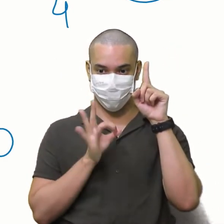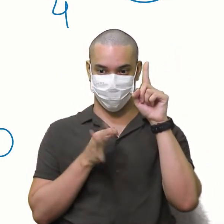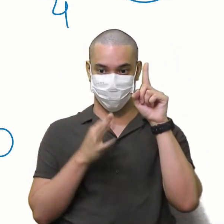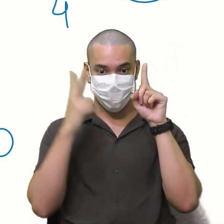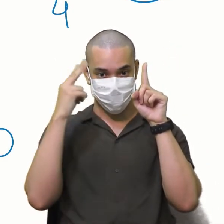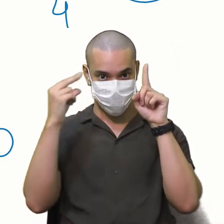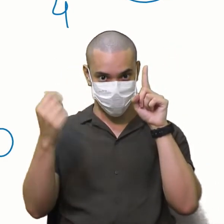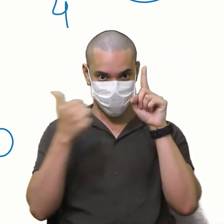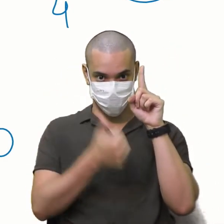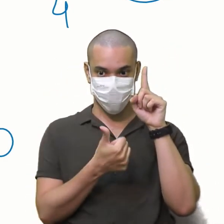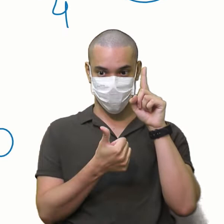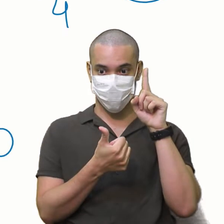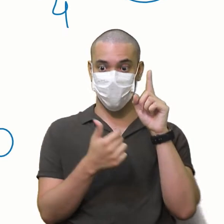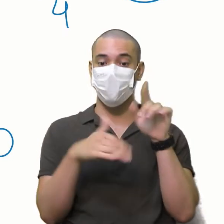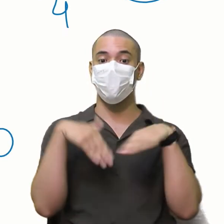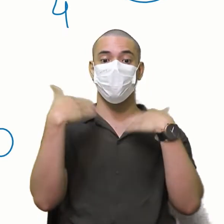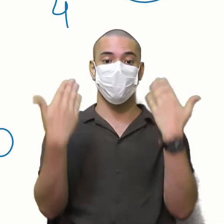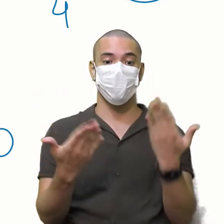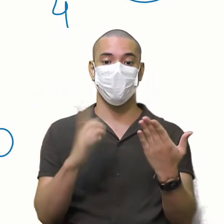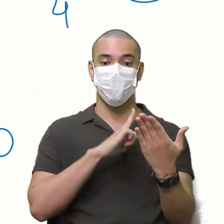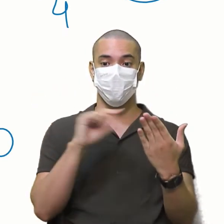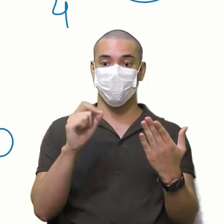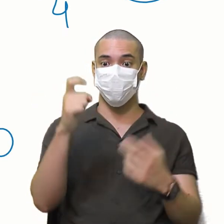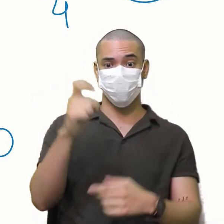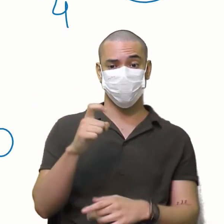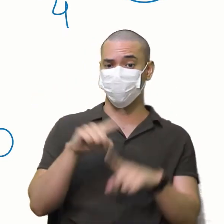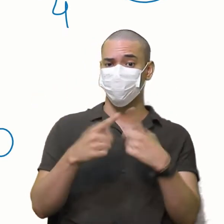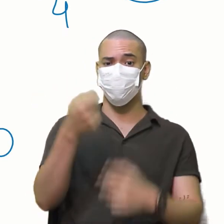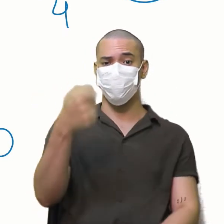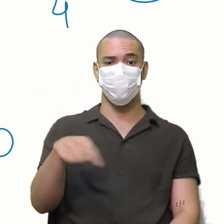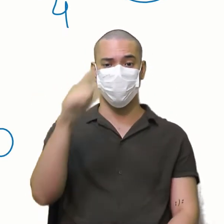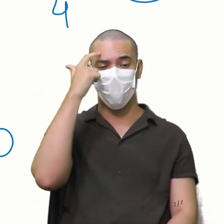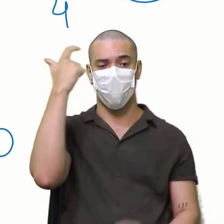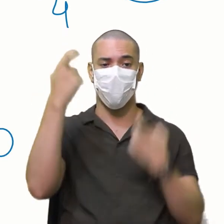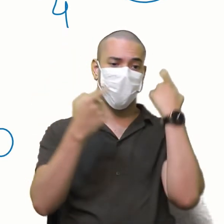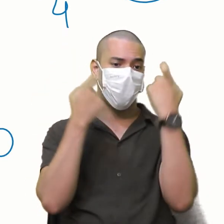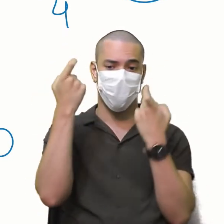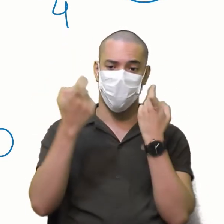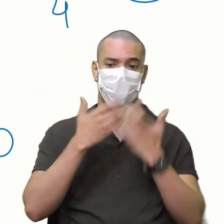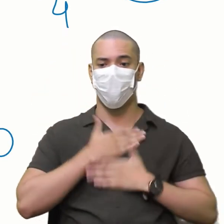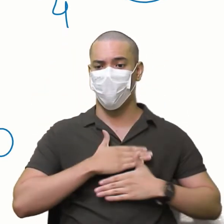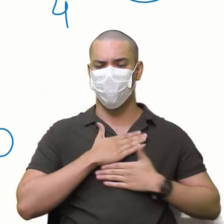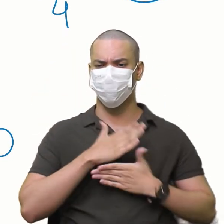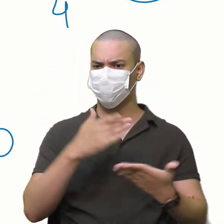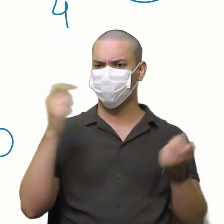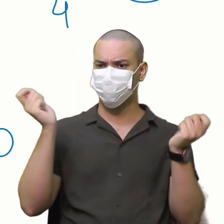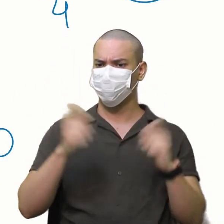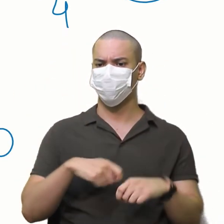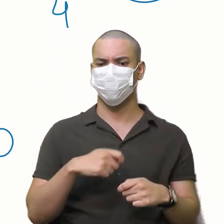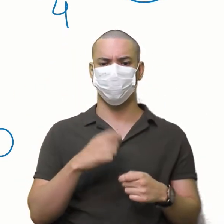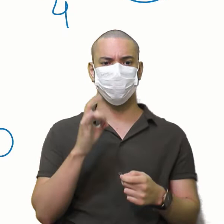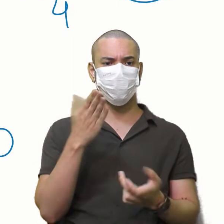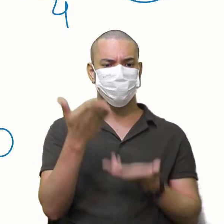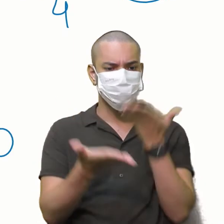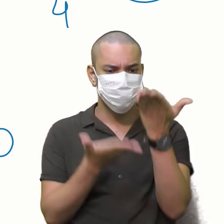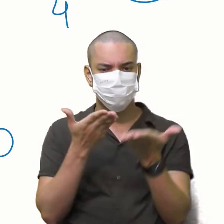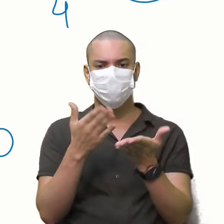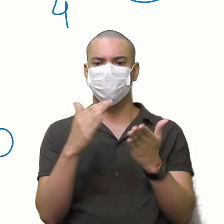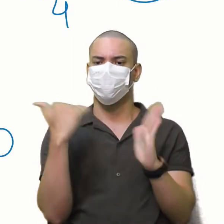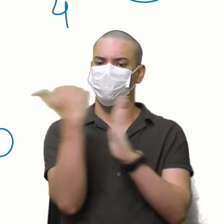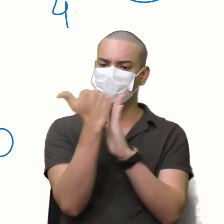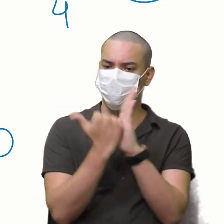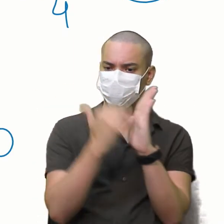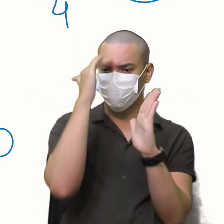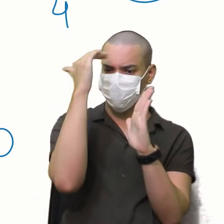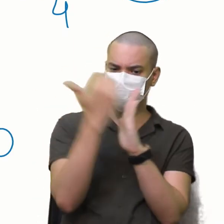Tranquilo Tranquilo Ó Envolveu o X Mas não precisa ficar preocupado com isso não É só você aplicar o passo a passo Tudo que a gente